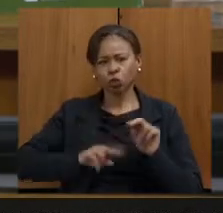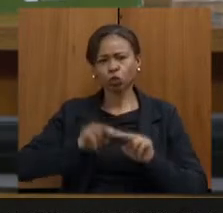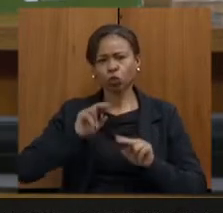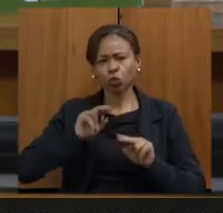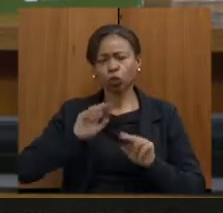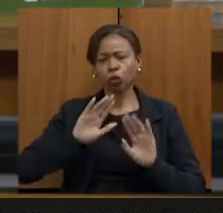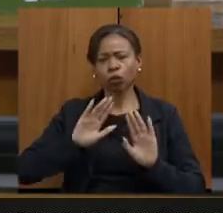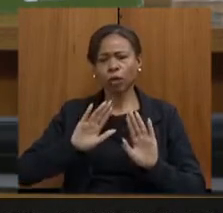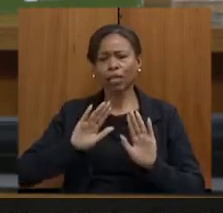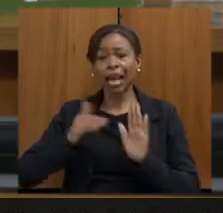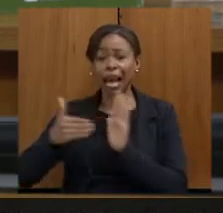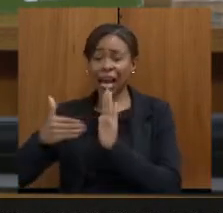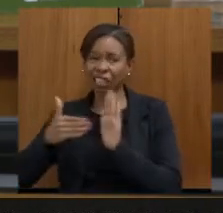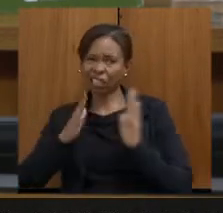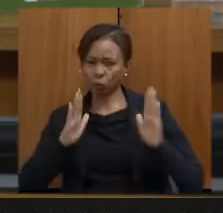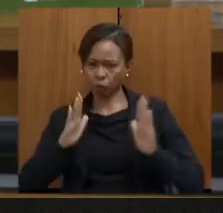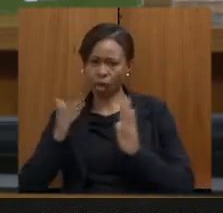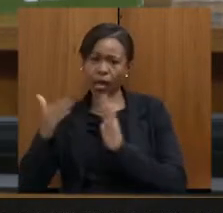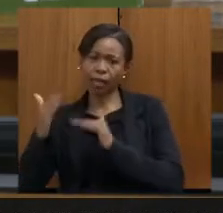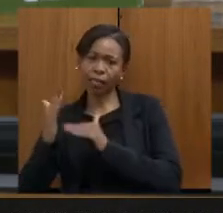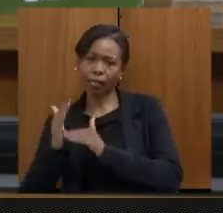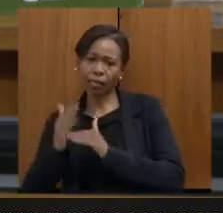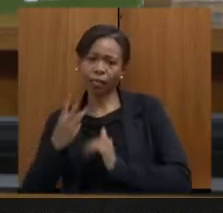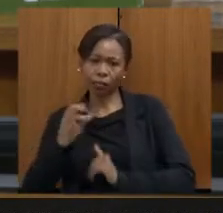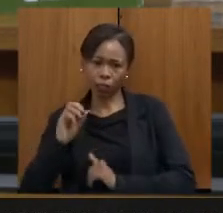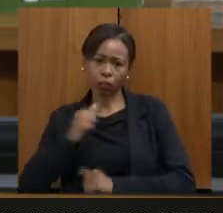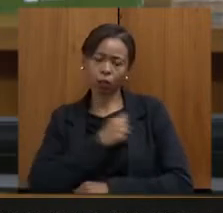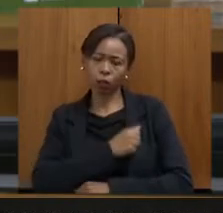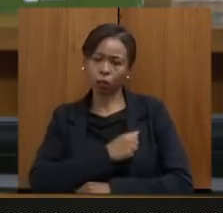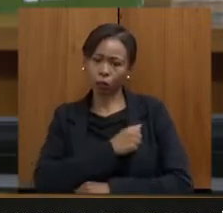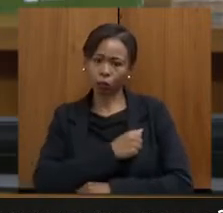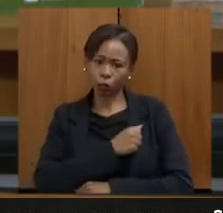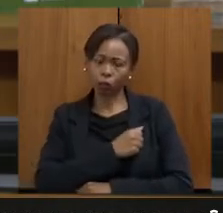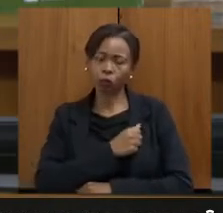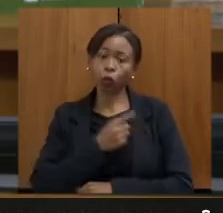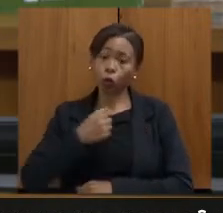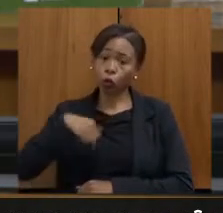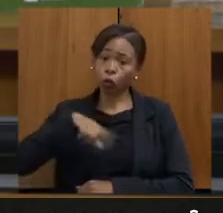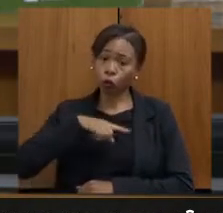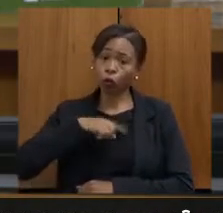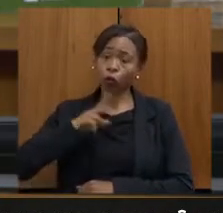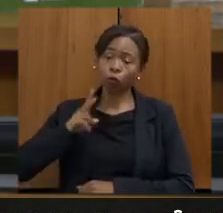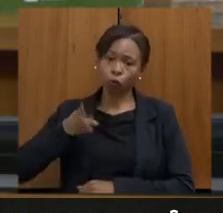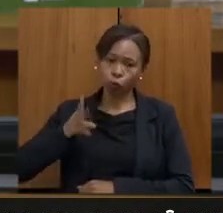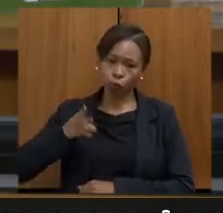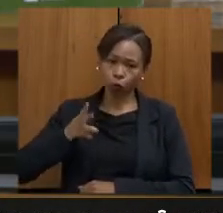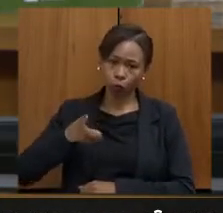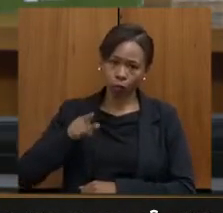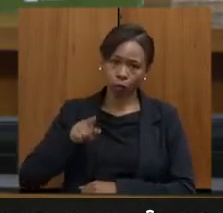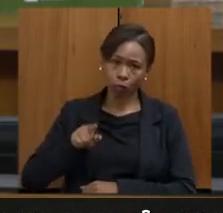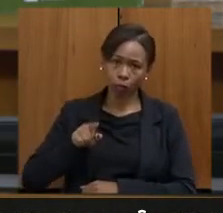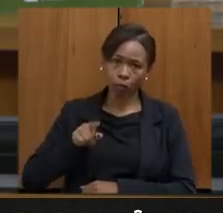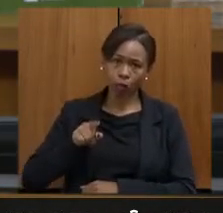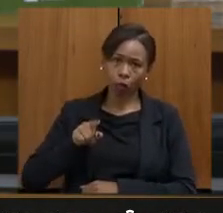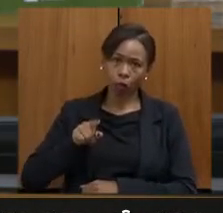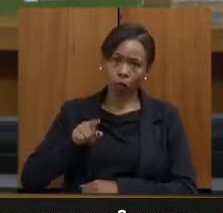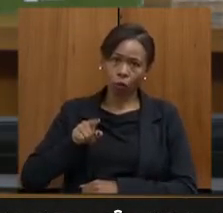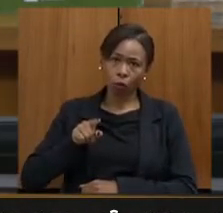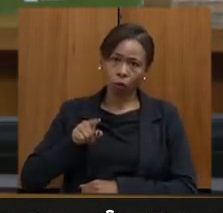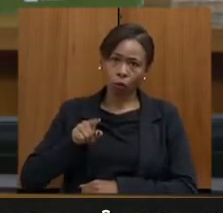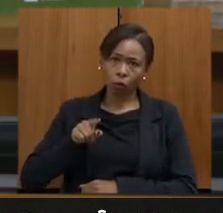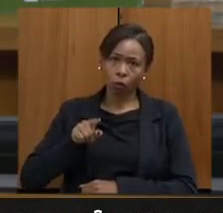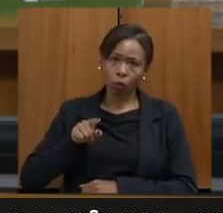dia 30 de agosto, nós vamos levar o perímetro, o processo de tombamento para